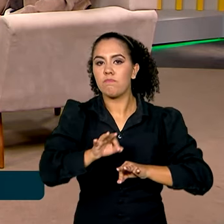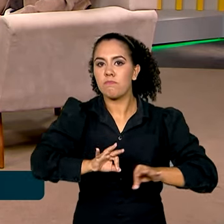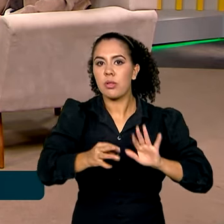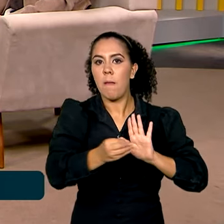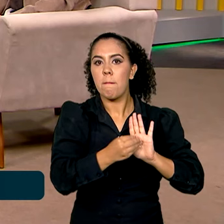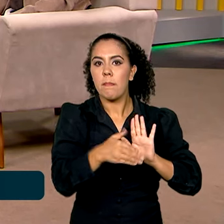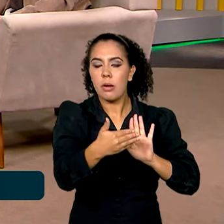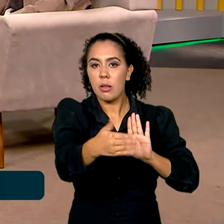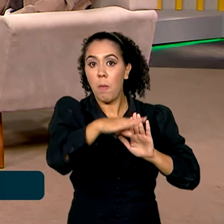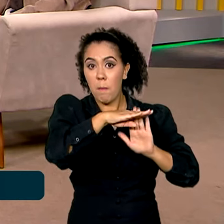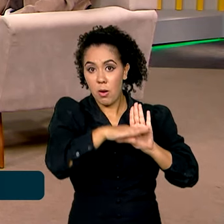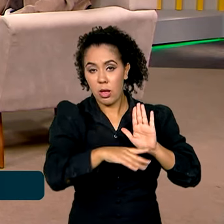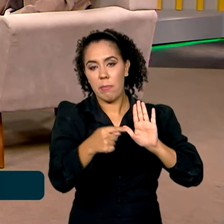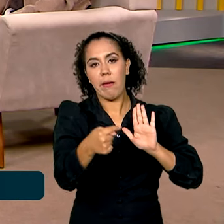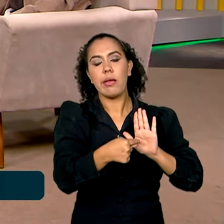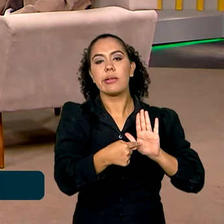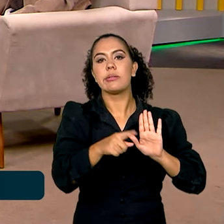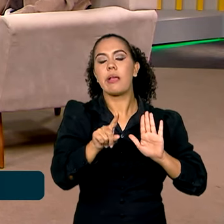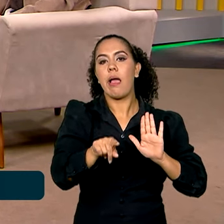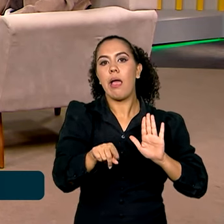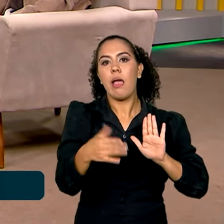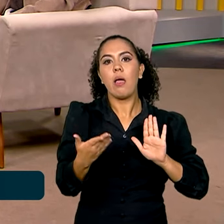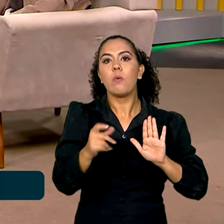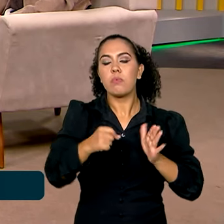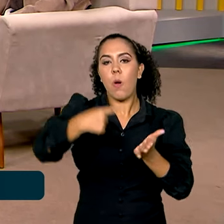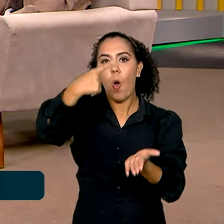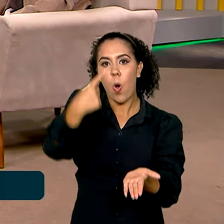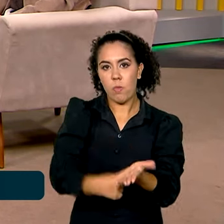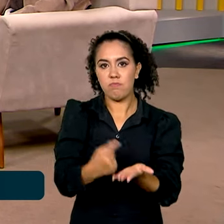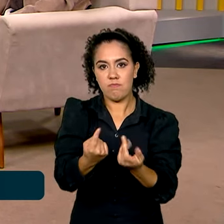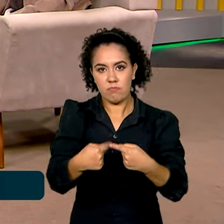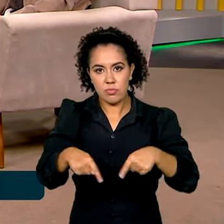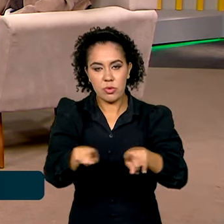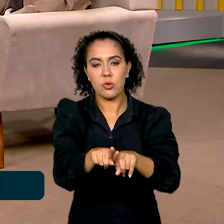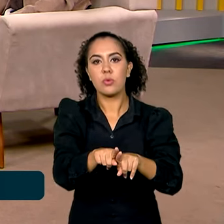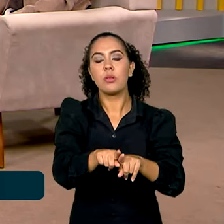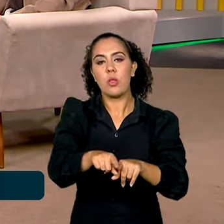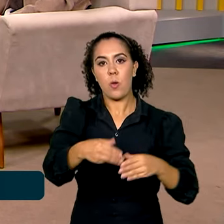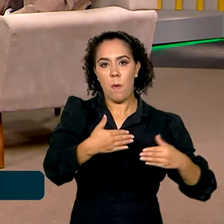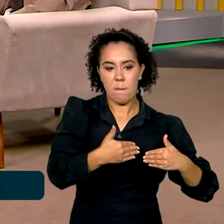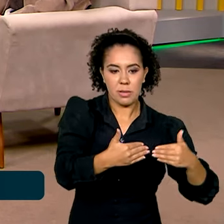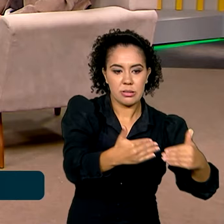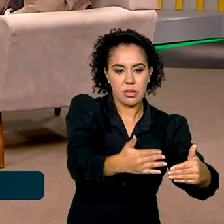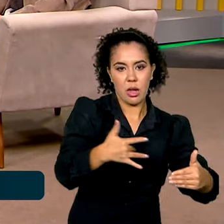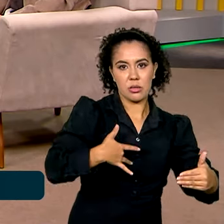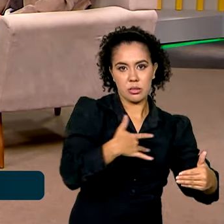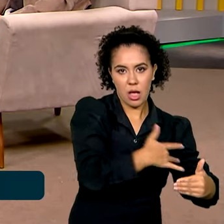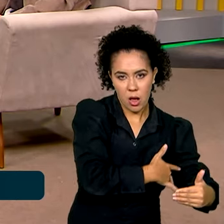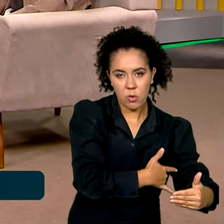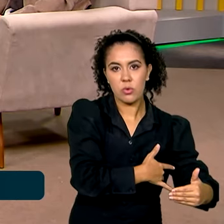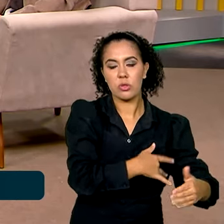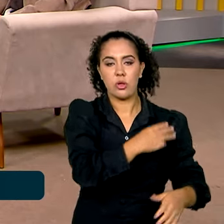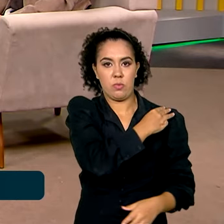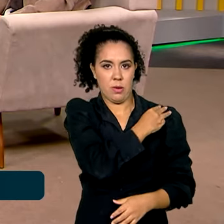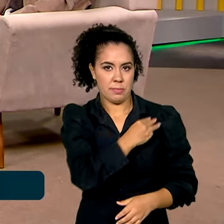maior desse programa um convênio assinado junto com o Ministério da Saúde, com a Ministra